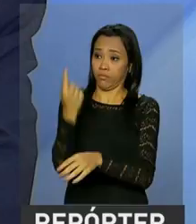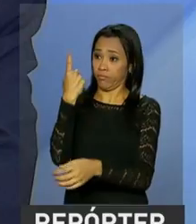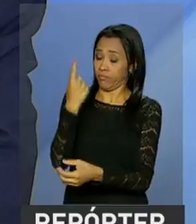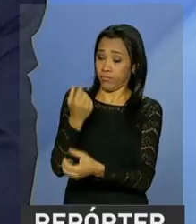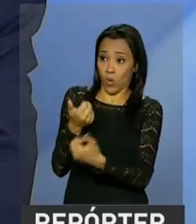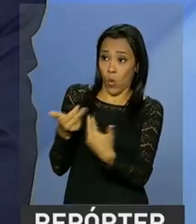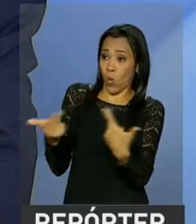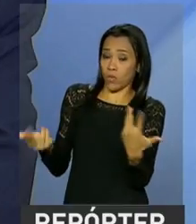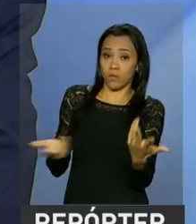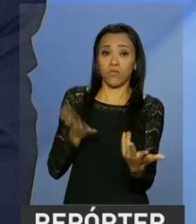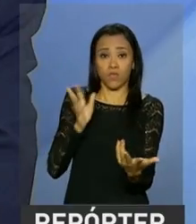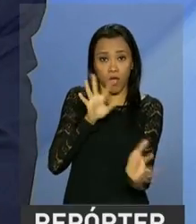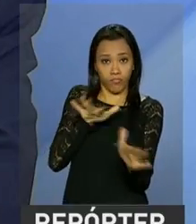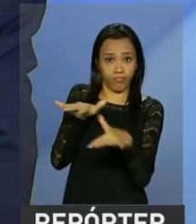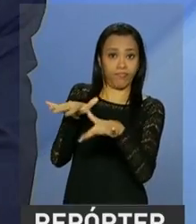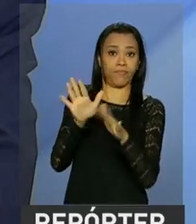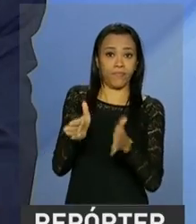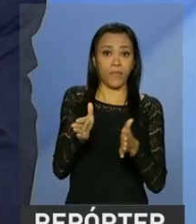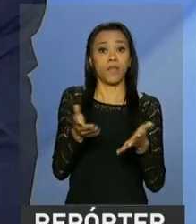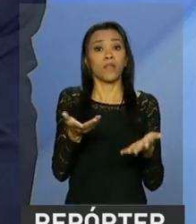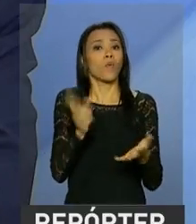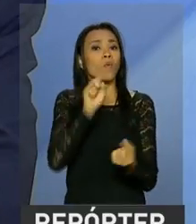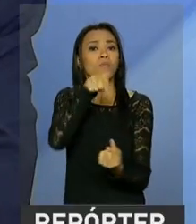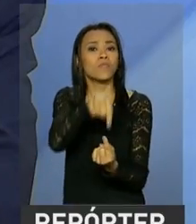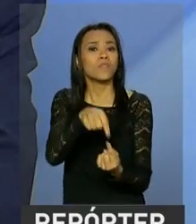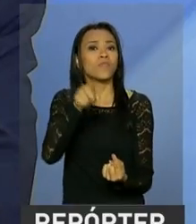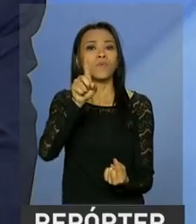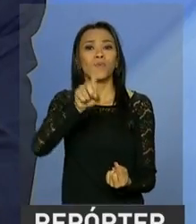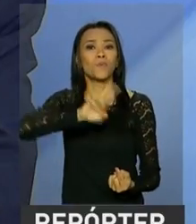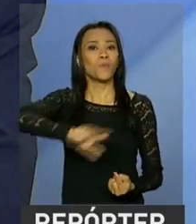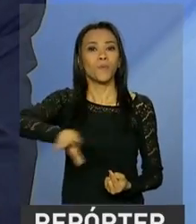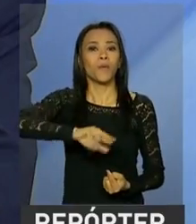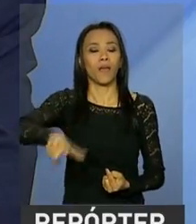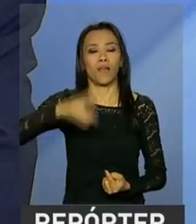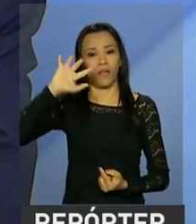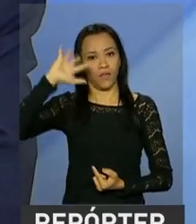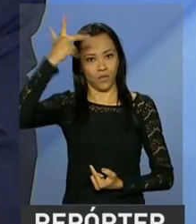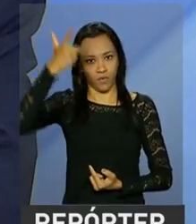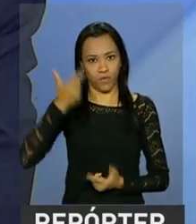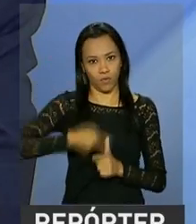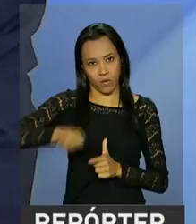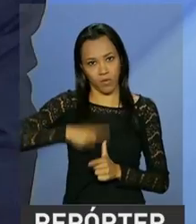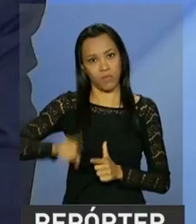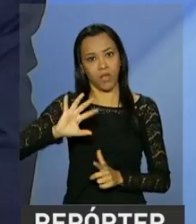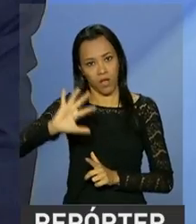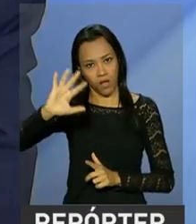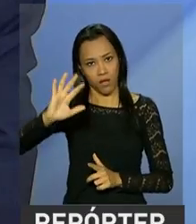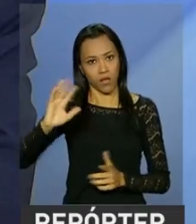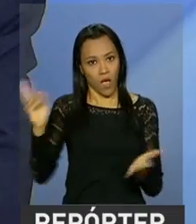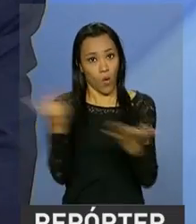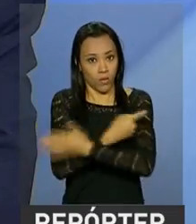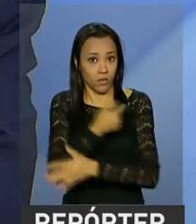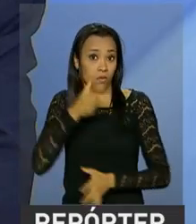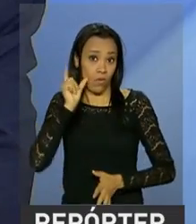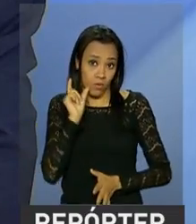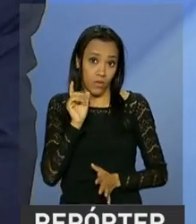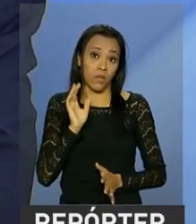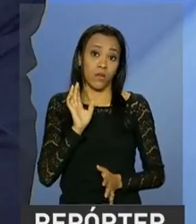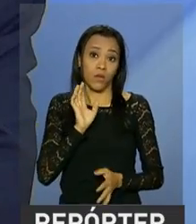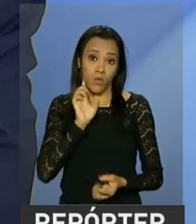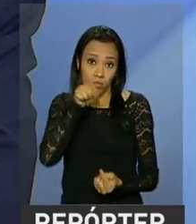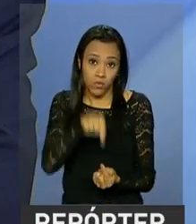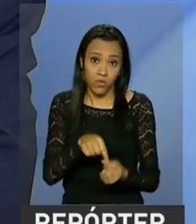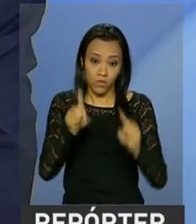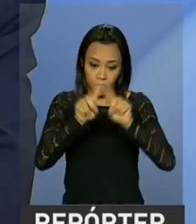E ela tem o objetivo, não é de resolver os problemas que aconteceram no dia de ontem. Ela tem